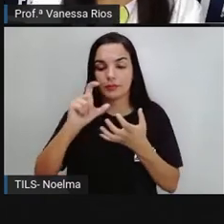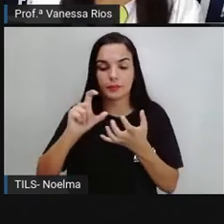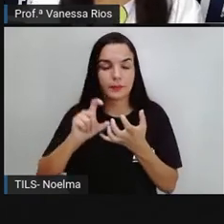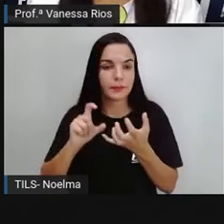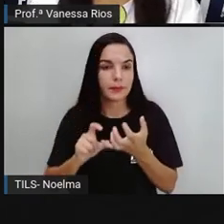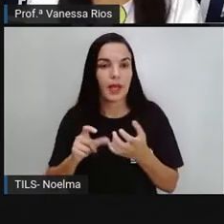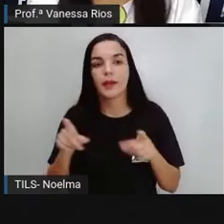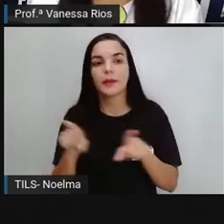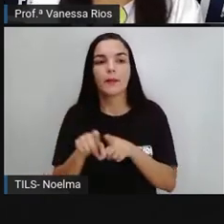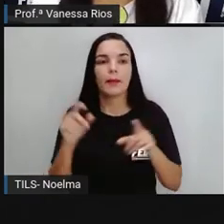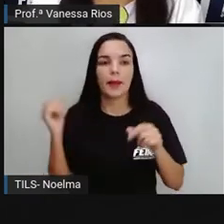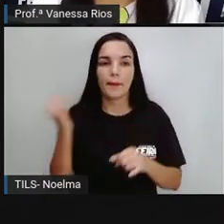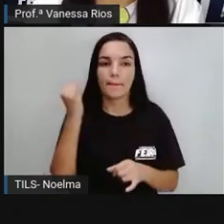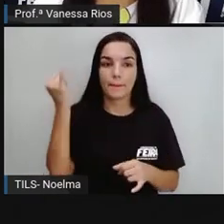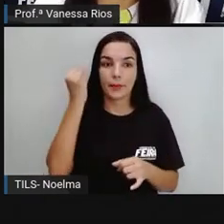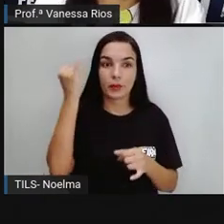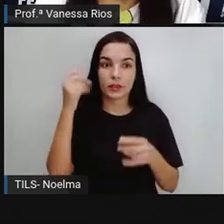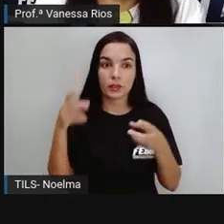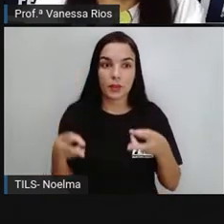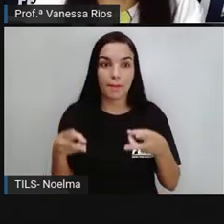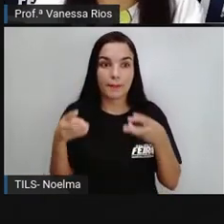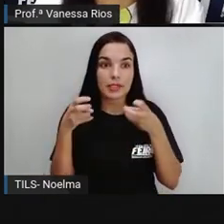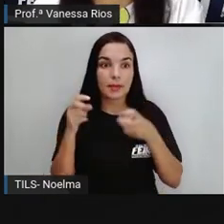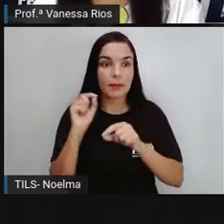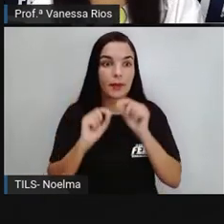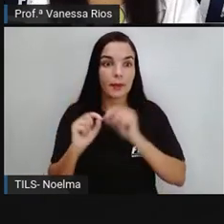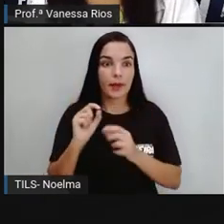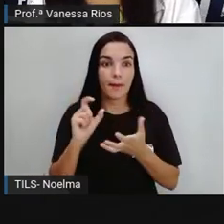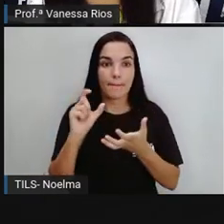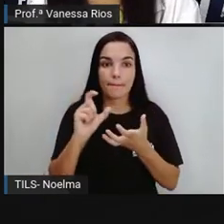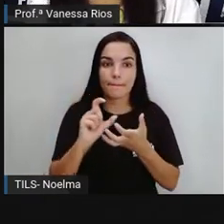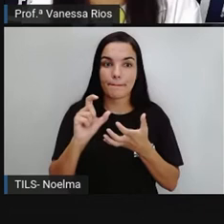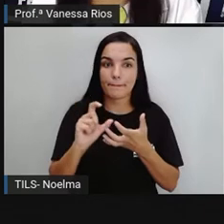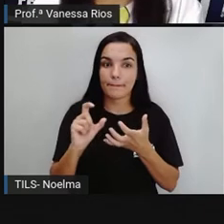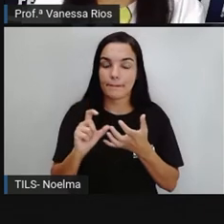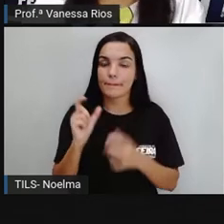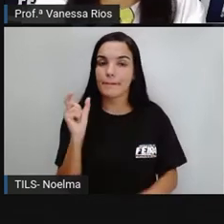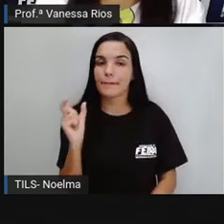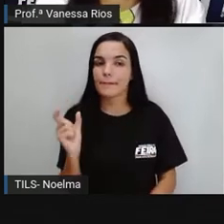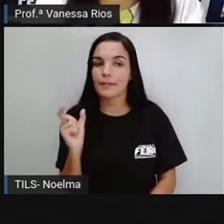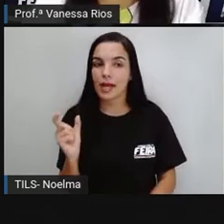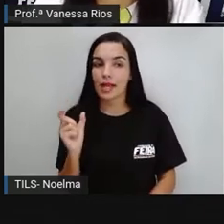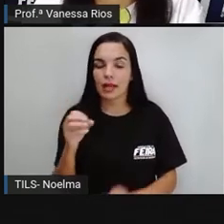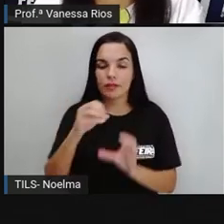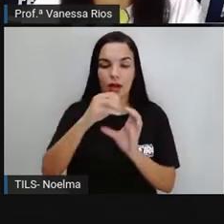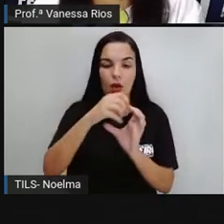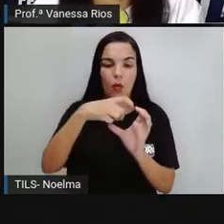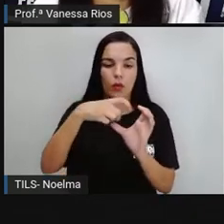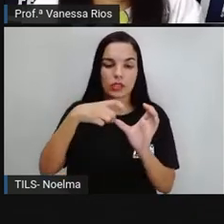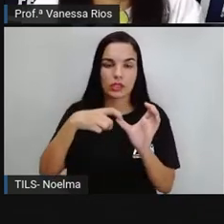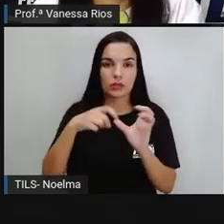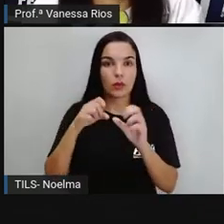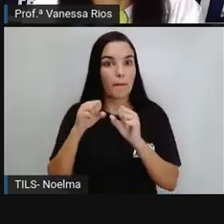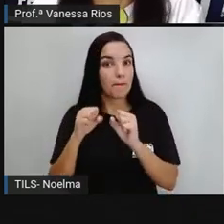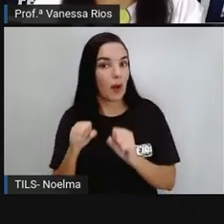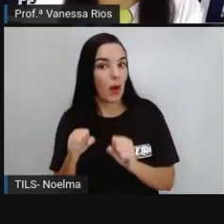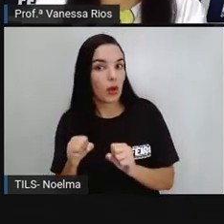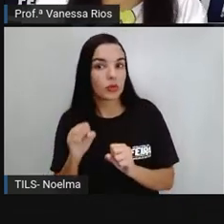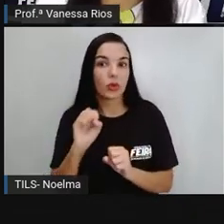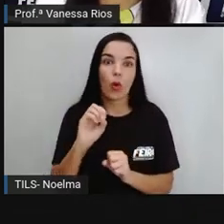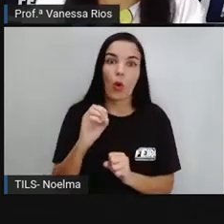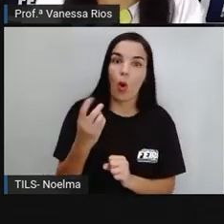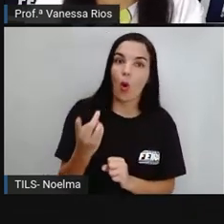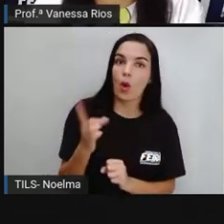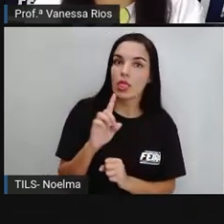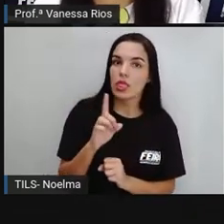que as palavras oxítonas, elas podem ou não ser acentuadas. Então,